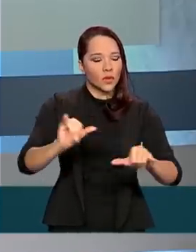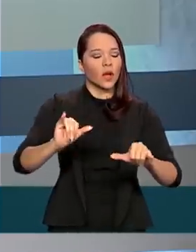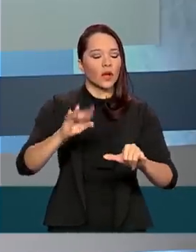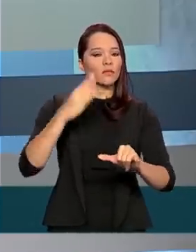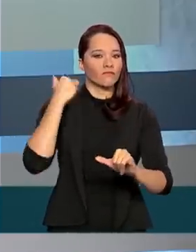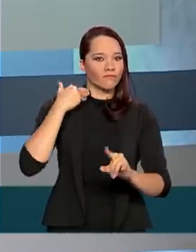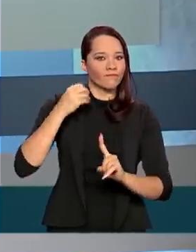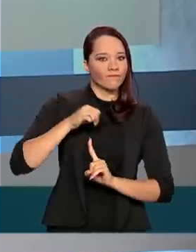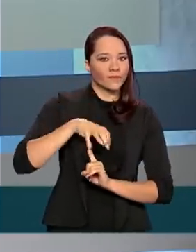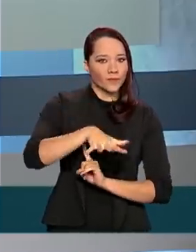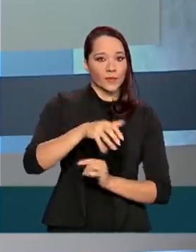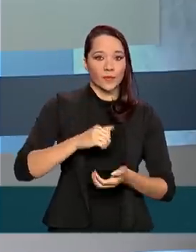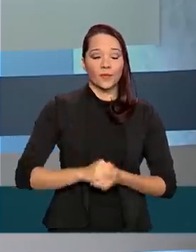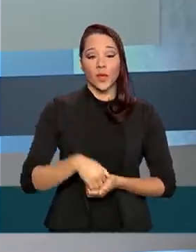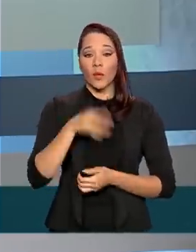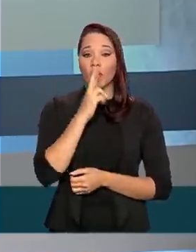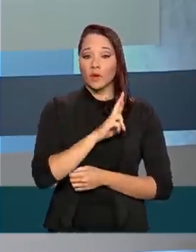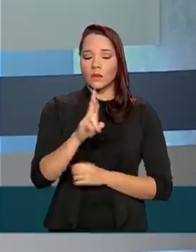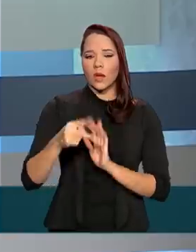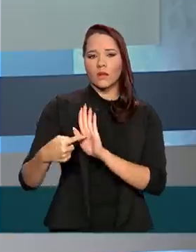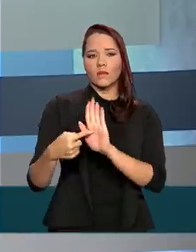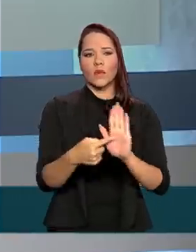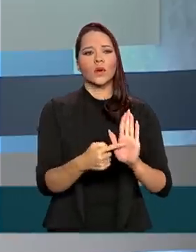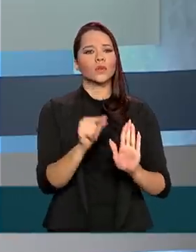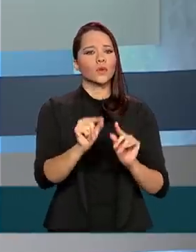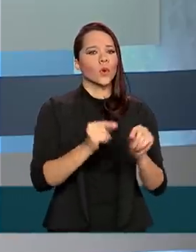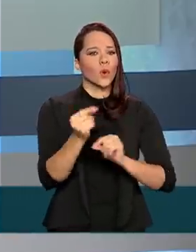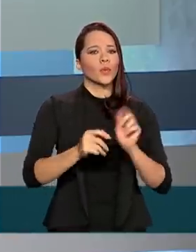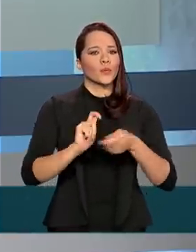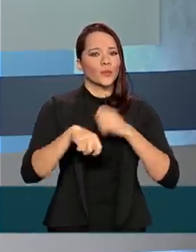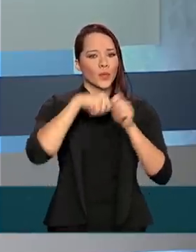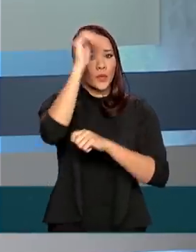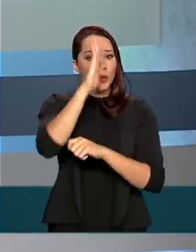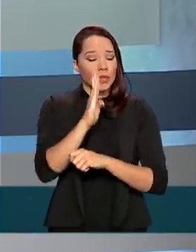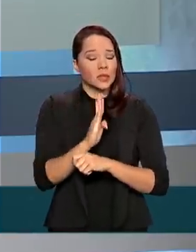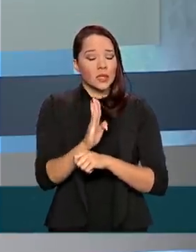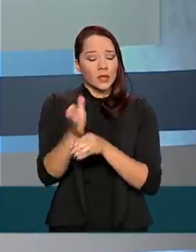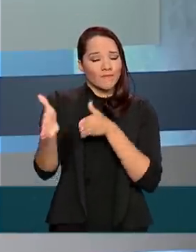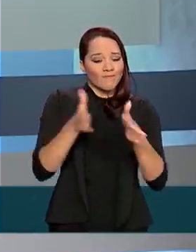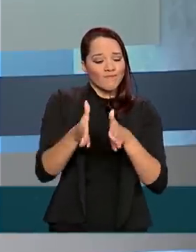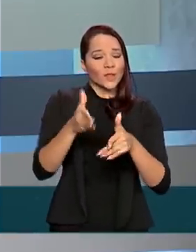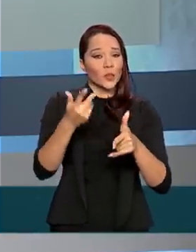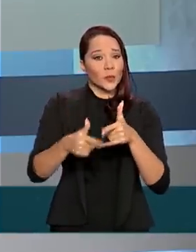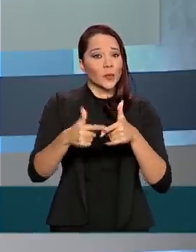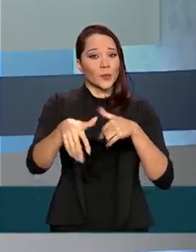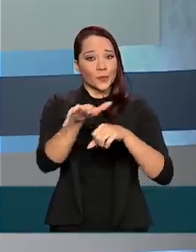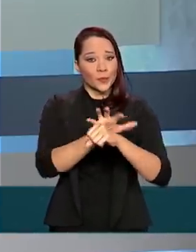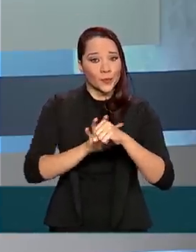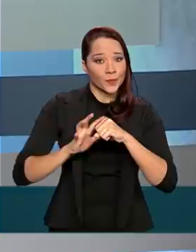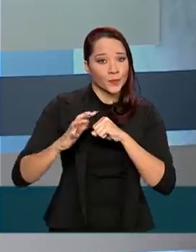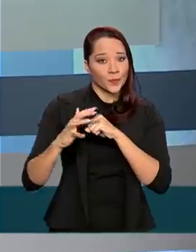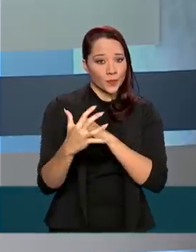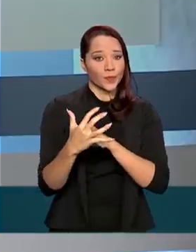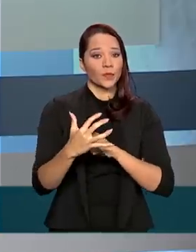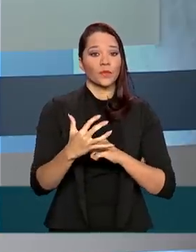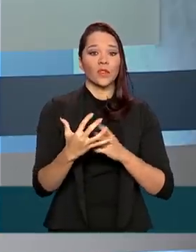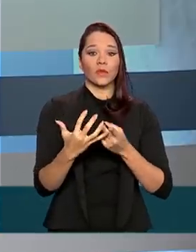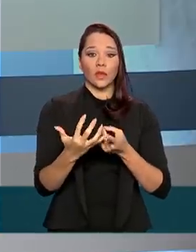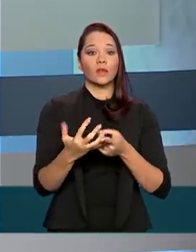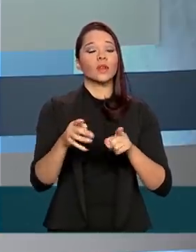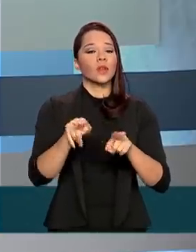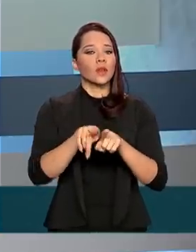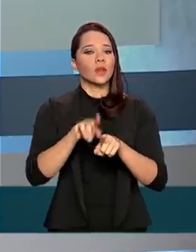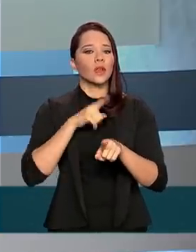pouco pelo Banco Central. O resultado indica uma reação da economia brasileira diante da crise causada pela pandemia de coronavírus,